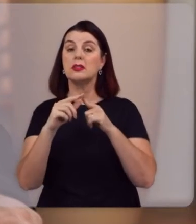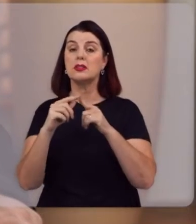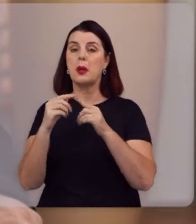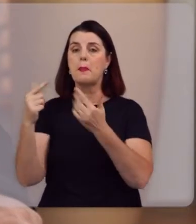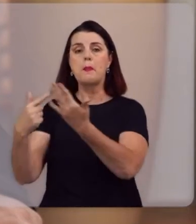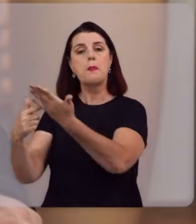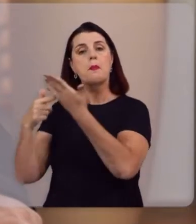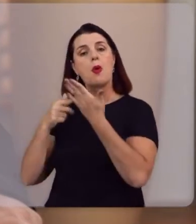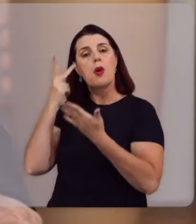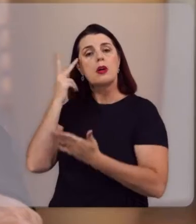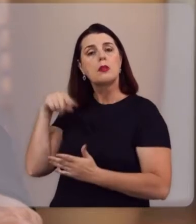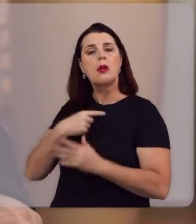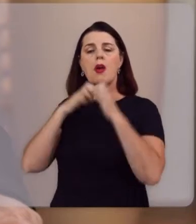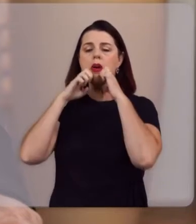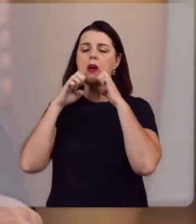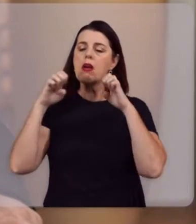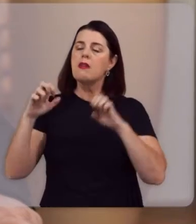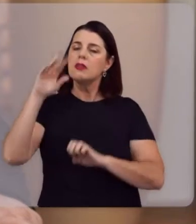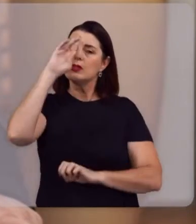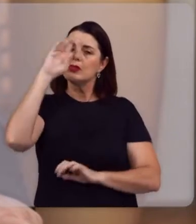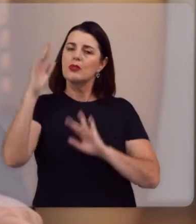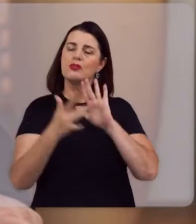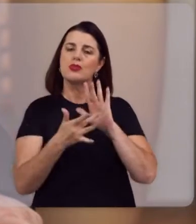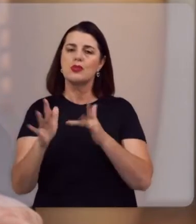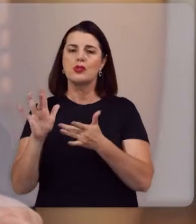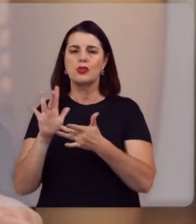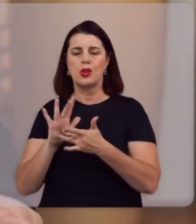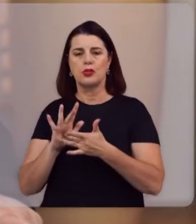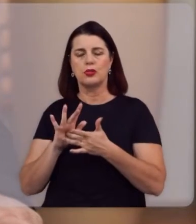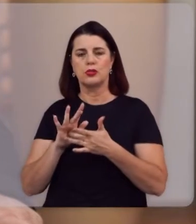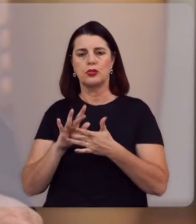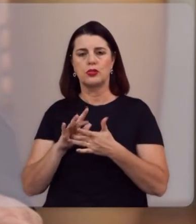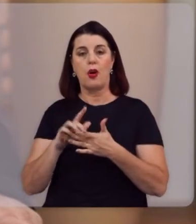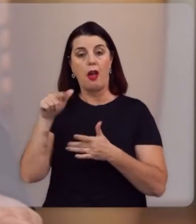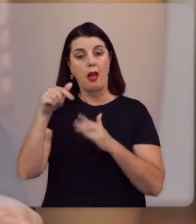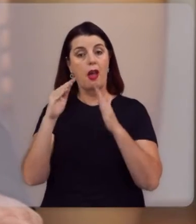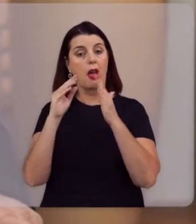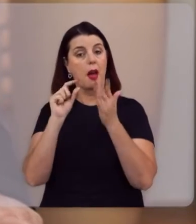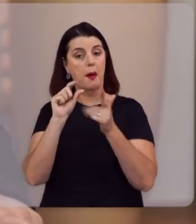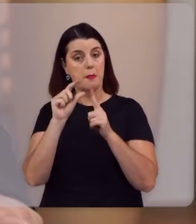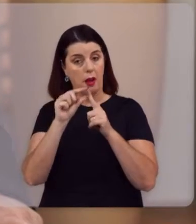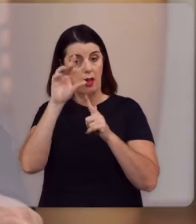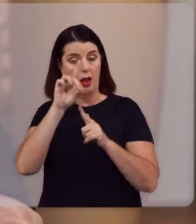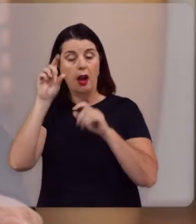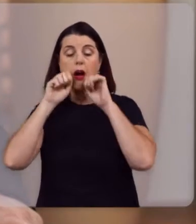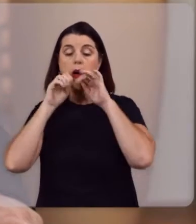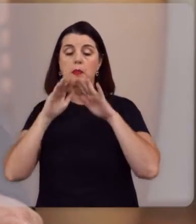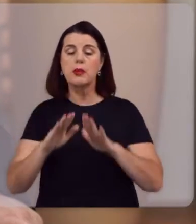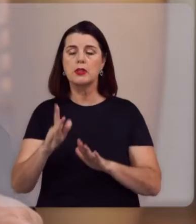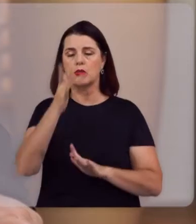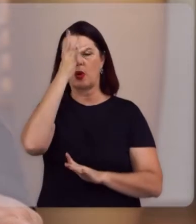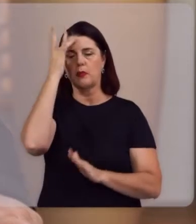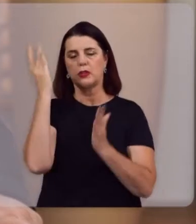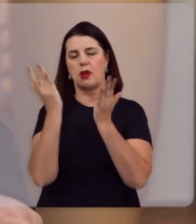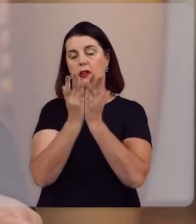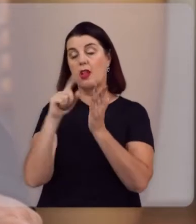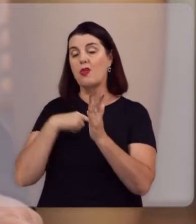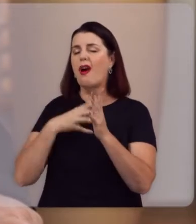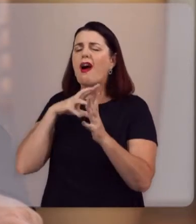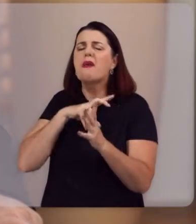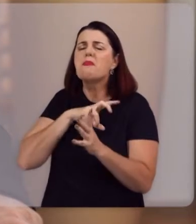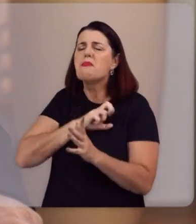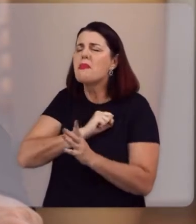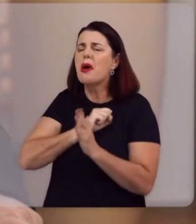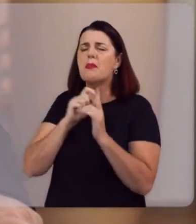que nos apresenta o Evangelho do Senhor Jesus. É ela que abençoa a vida do crente. Nós amamos a